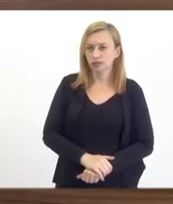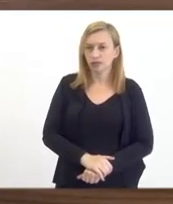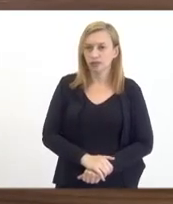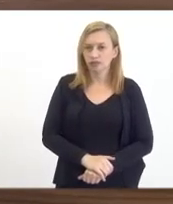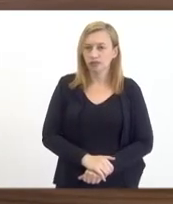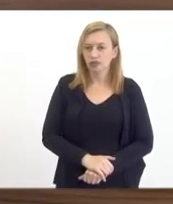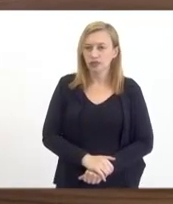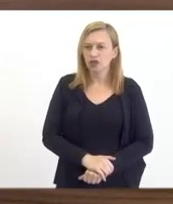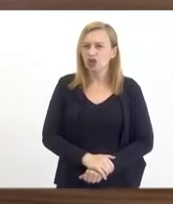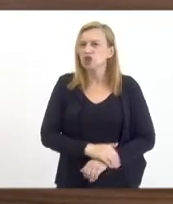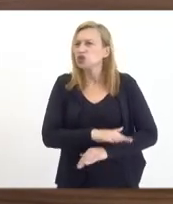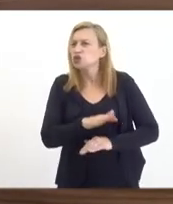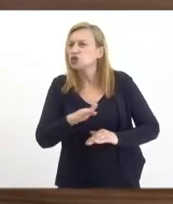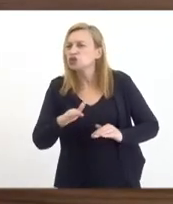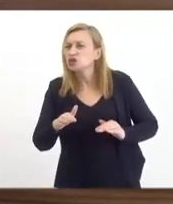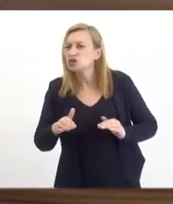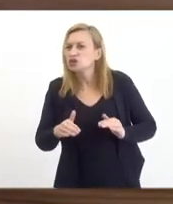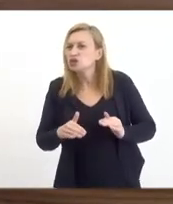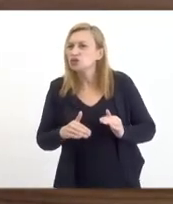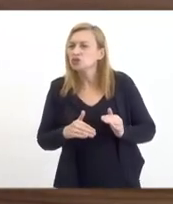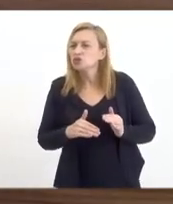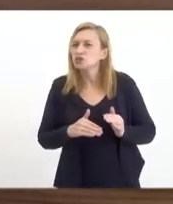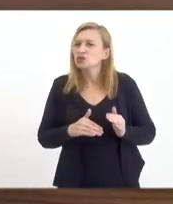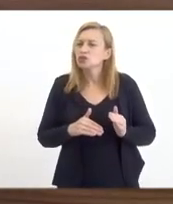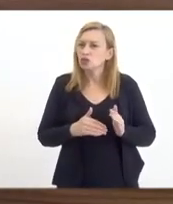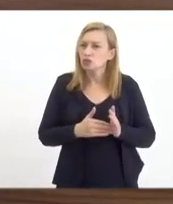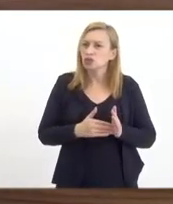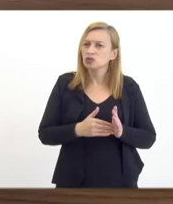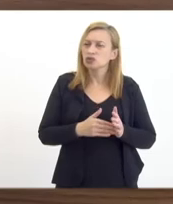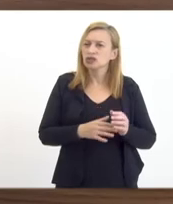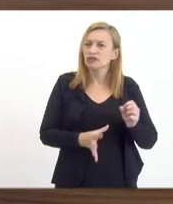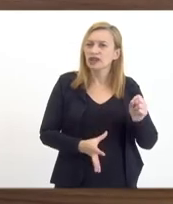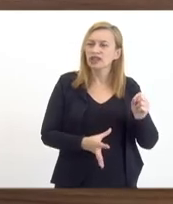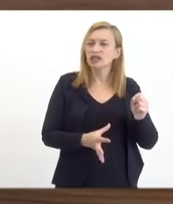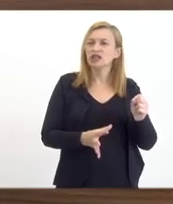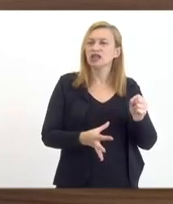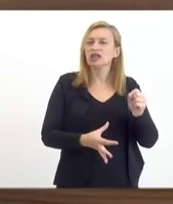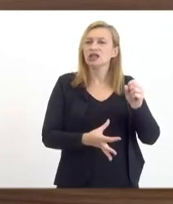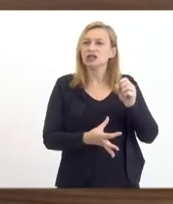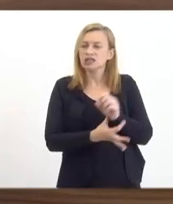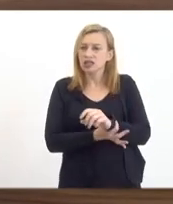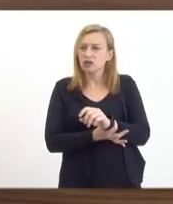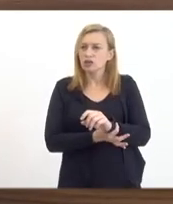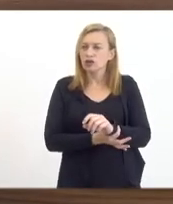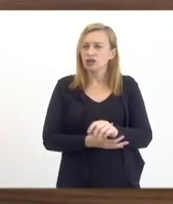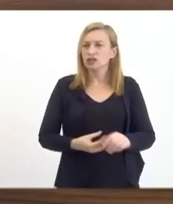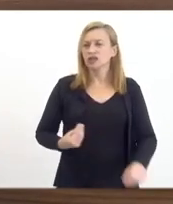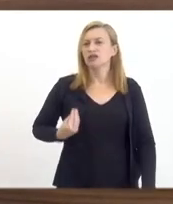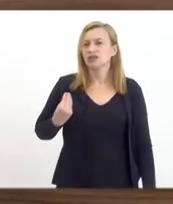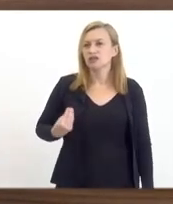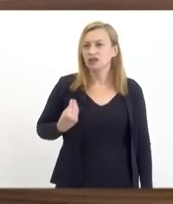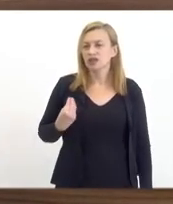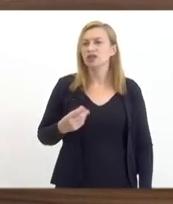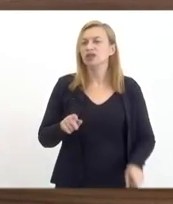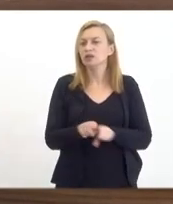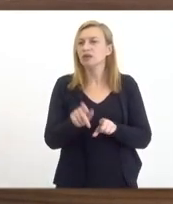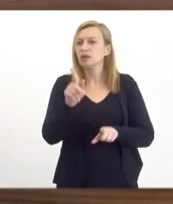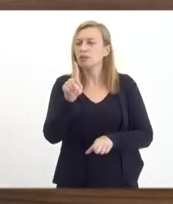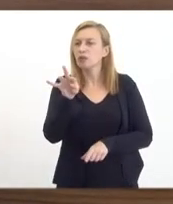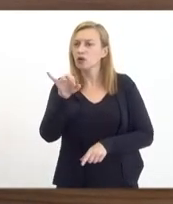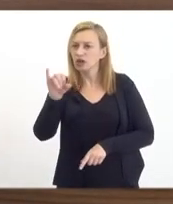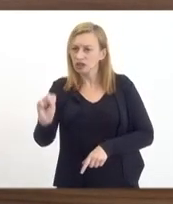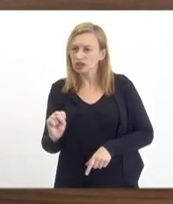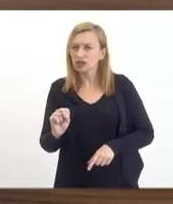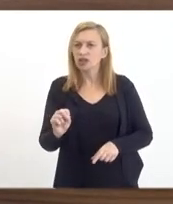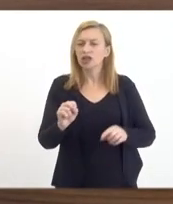de todas as formas, através da segurança presente e do PROEIS. Isso vem trazendo um ambiente